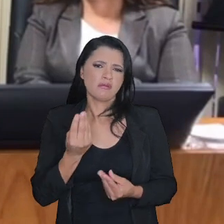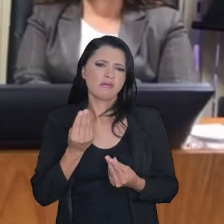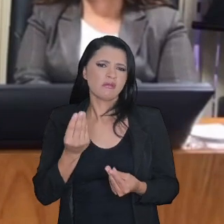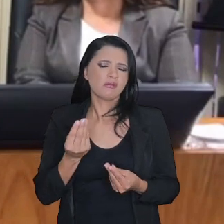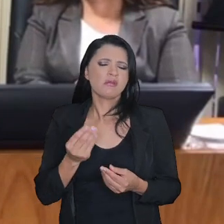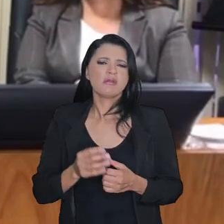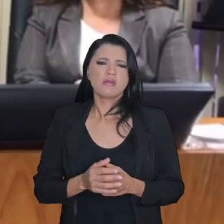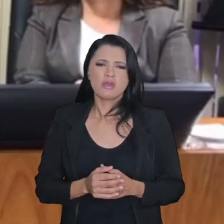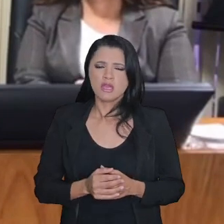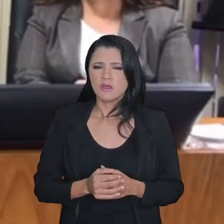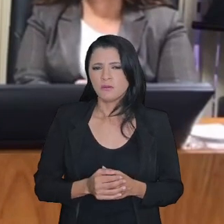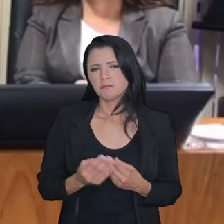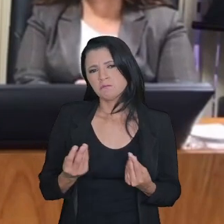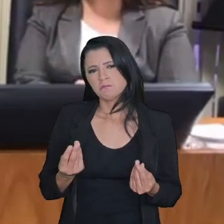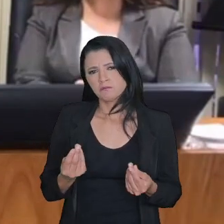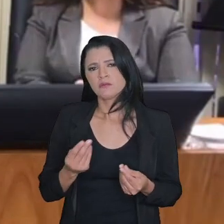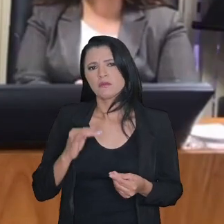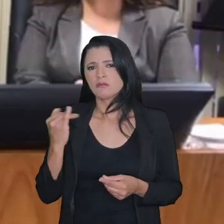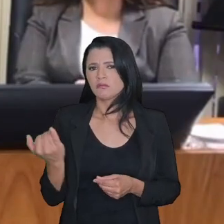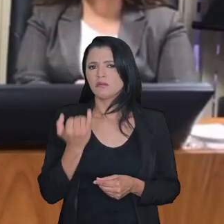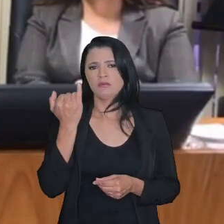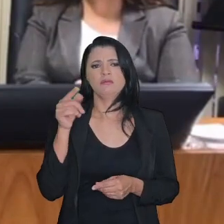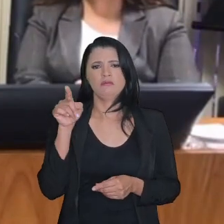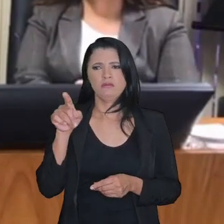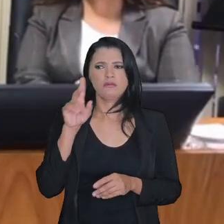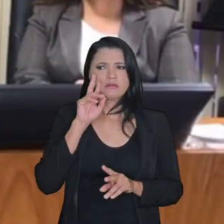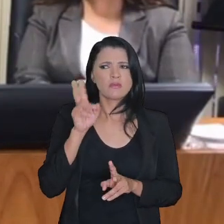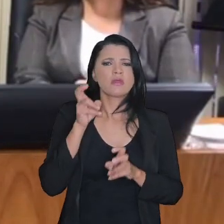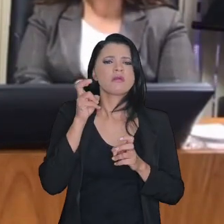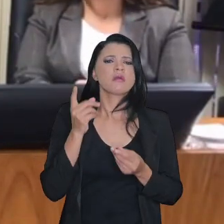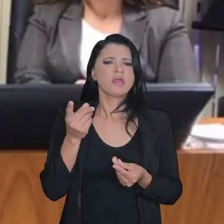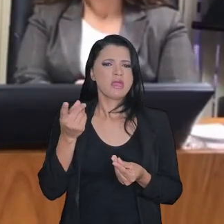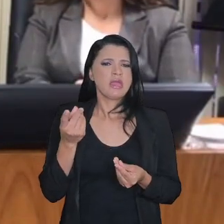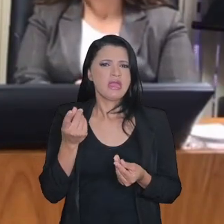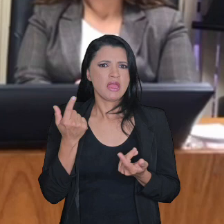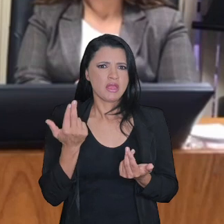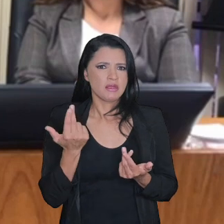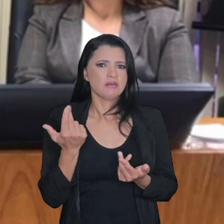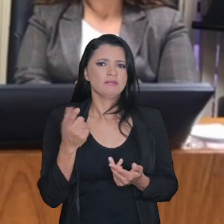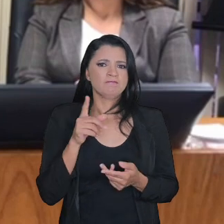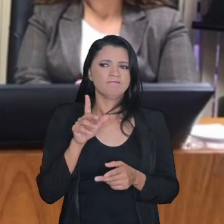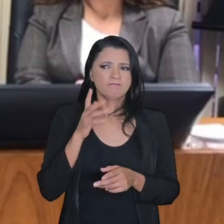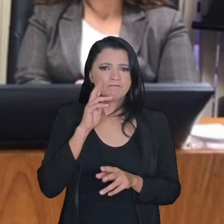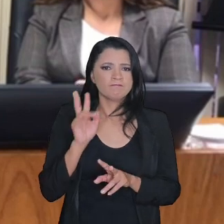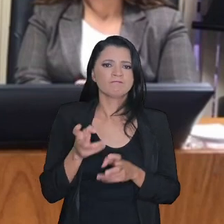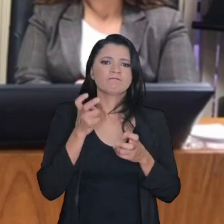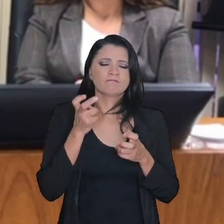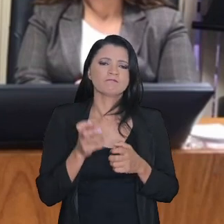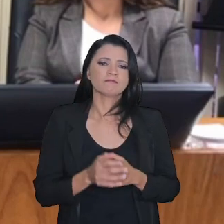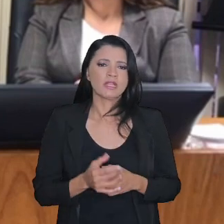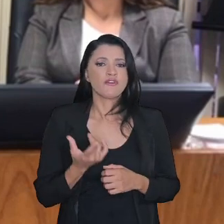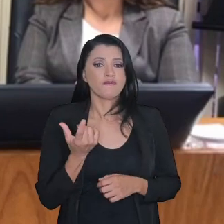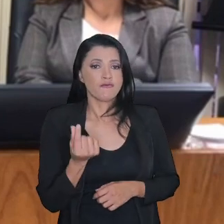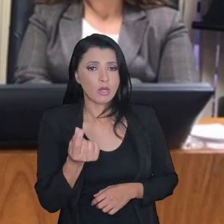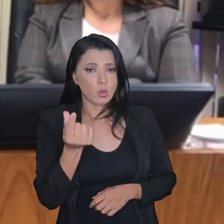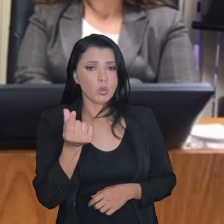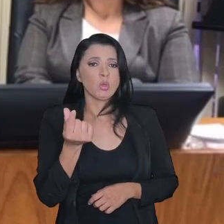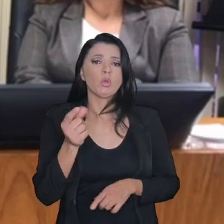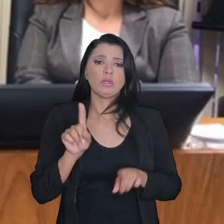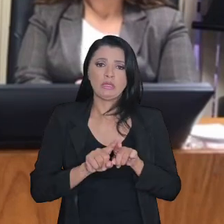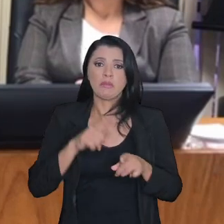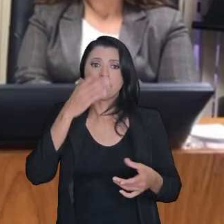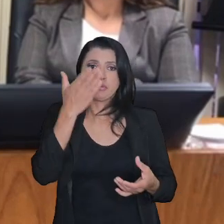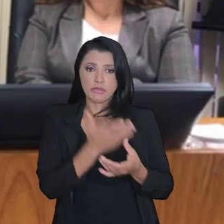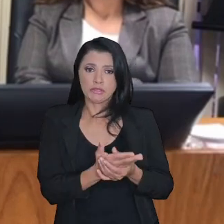significância nesse estoque, tanto de valores quanto de processos. Então, são